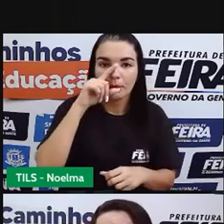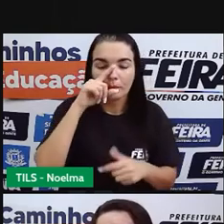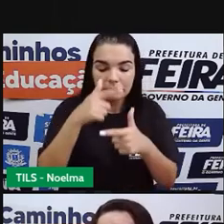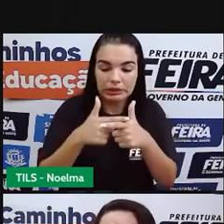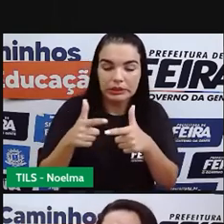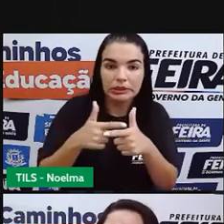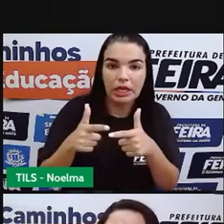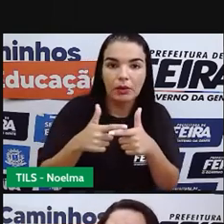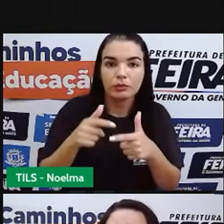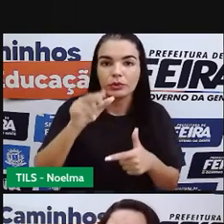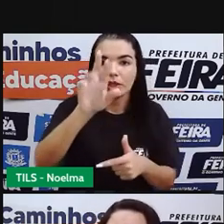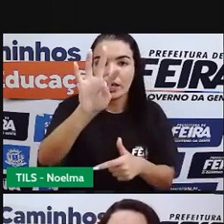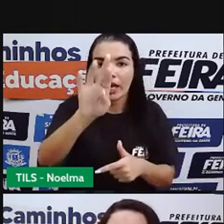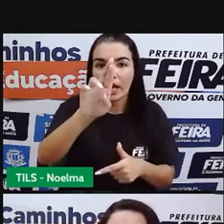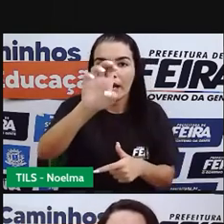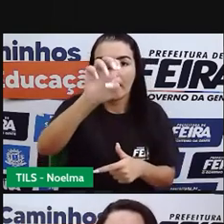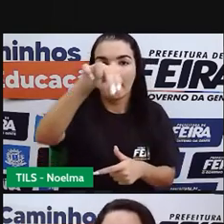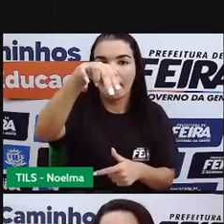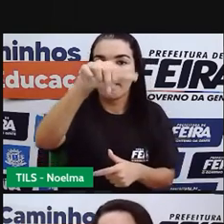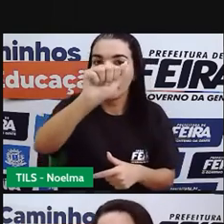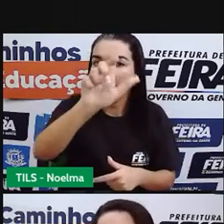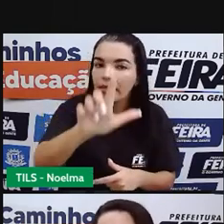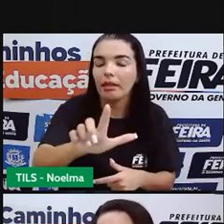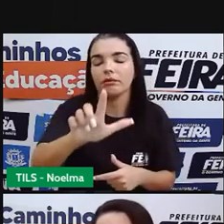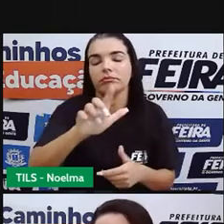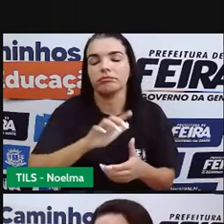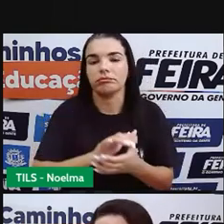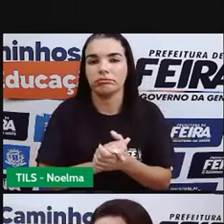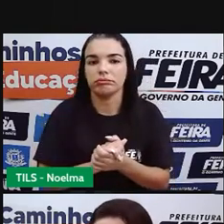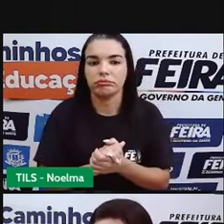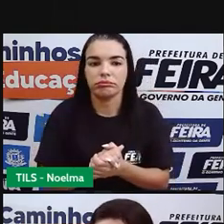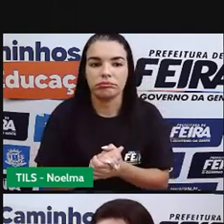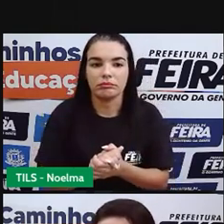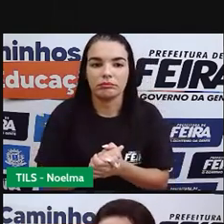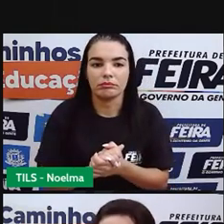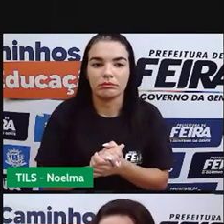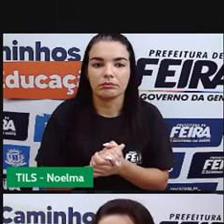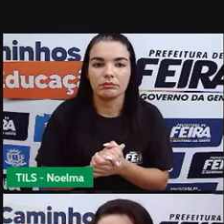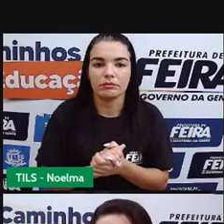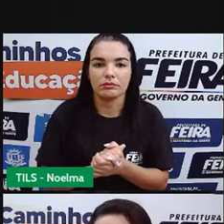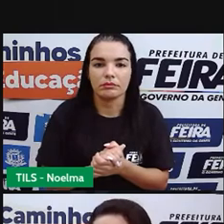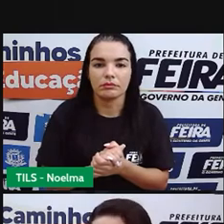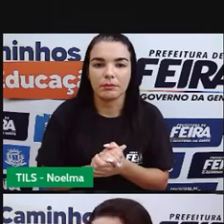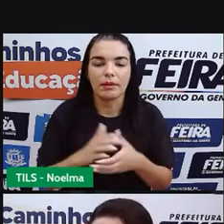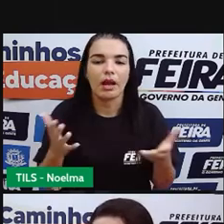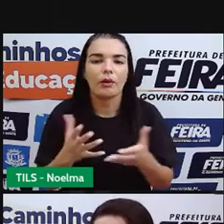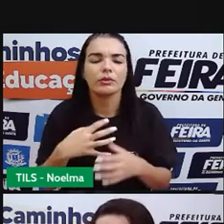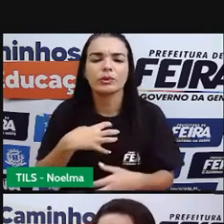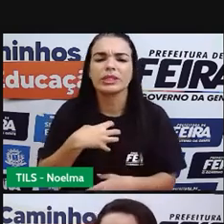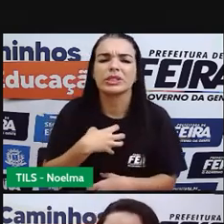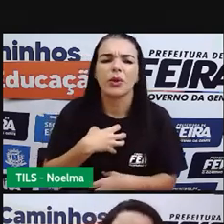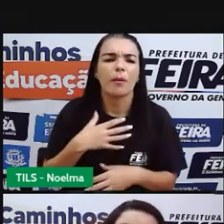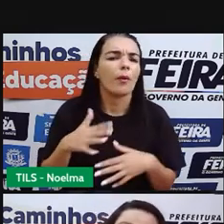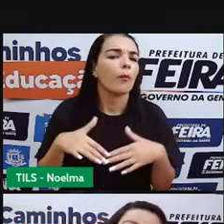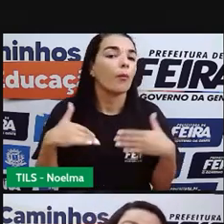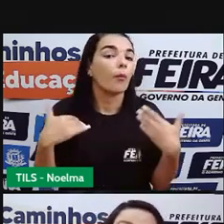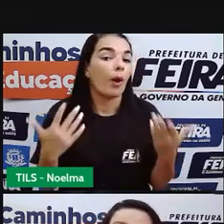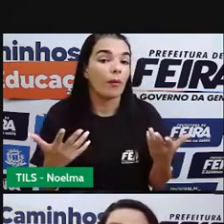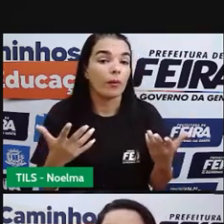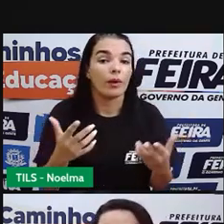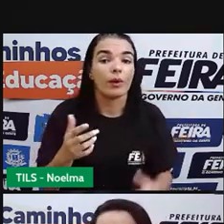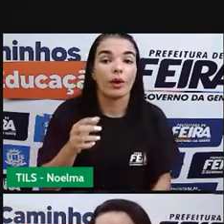problema renal, os suplementos alimentares aí vão vir com força para que isso aconteça. Quais são os sintomas, então,